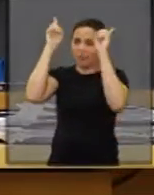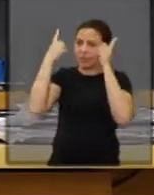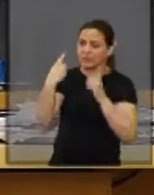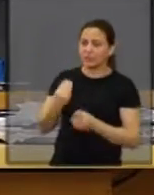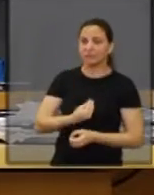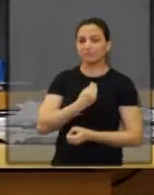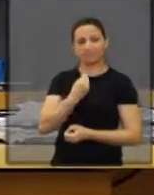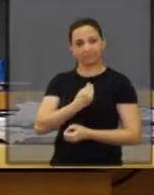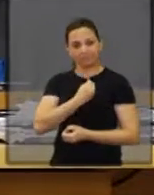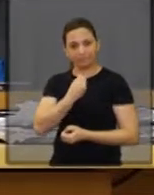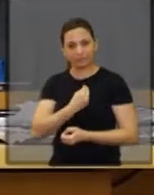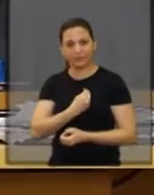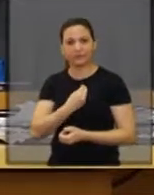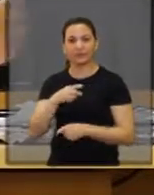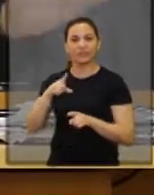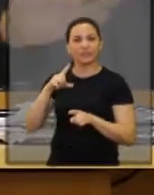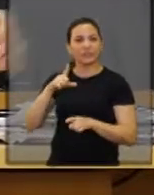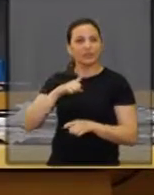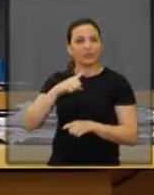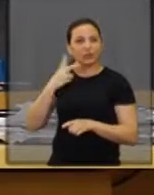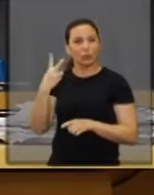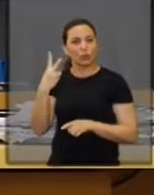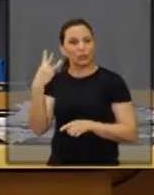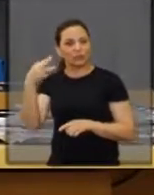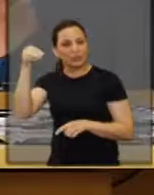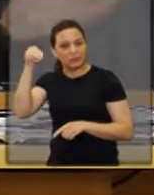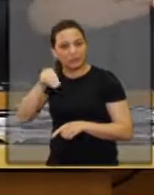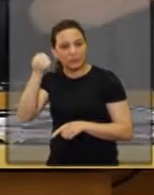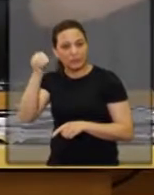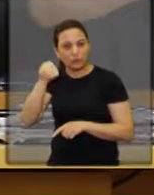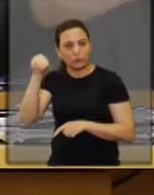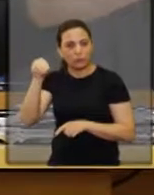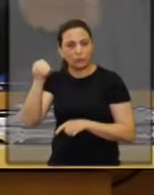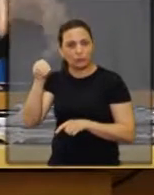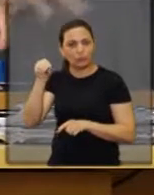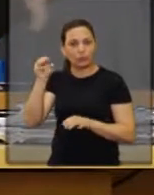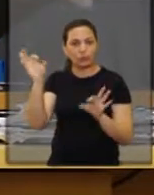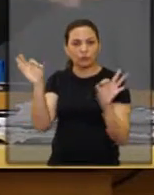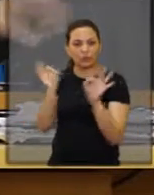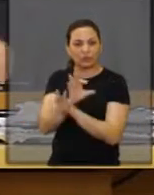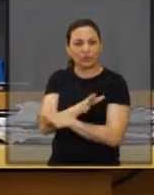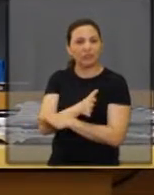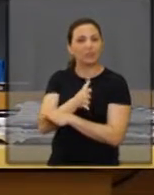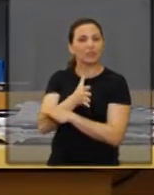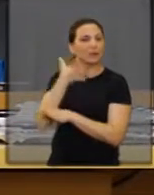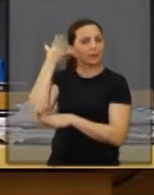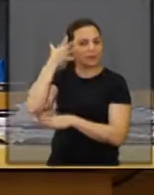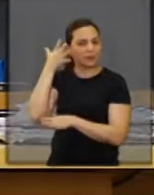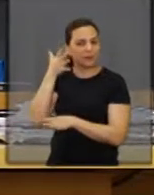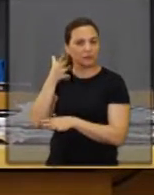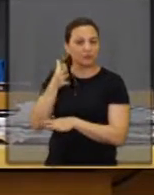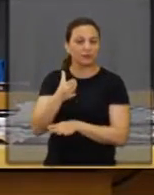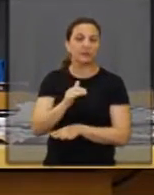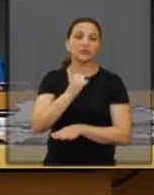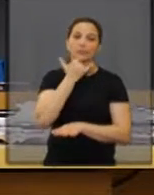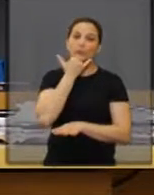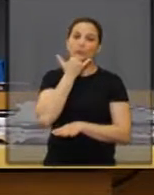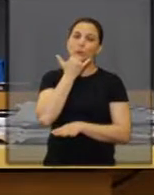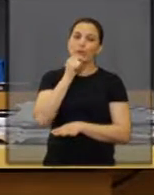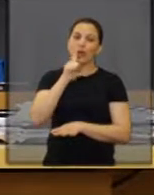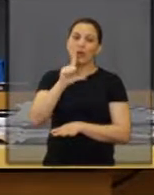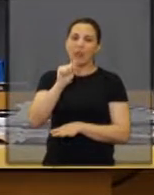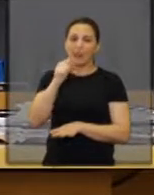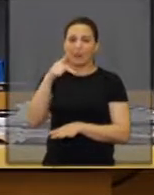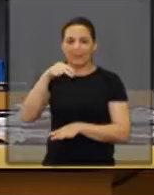deficientes têm. Você tem dois, três minutos aí, para que você possa fechar a sua palavra. Ah, o doutor